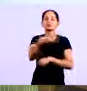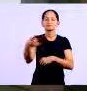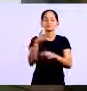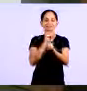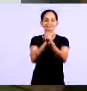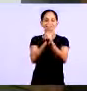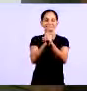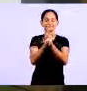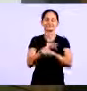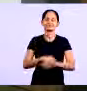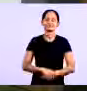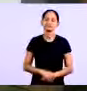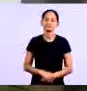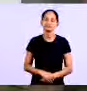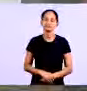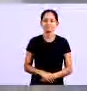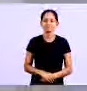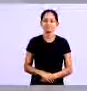vem